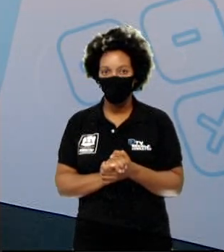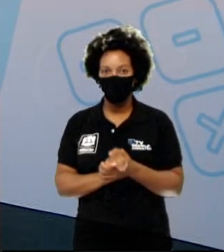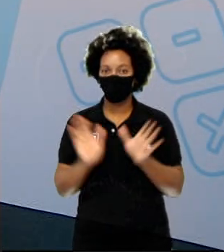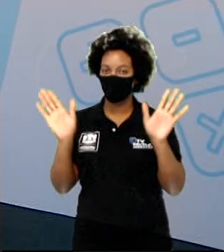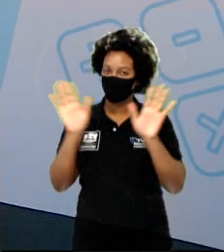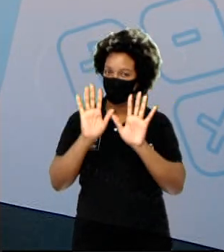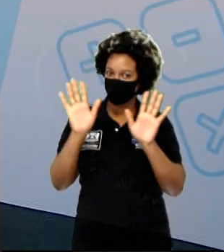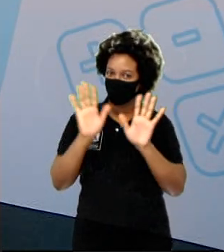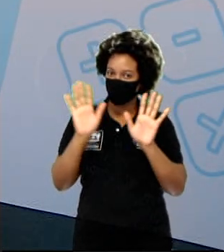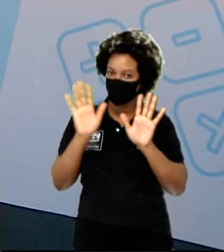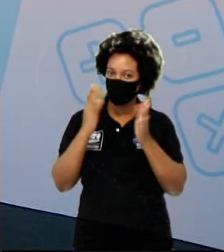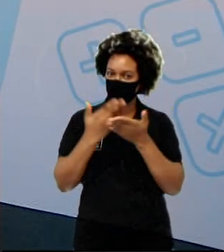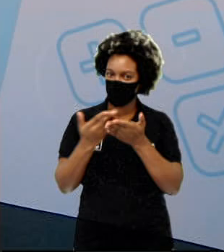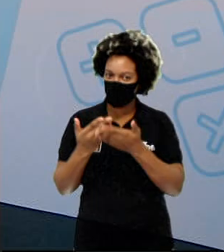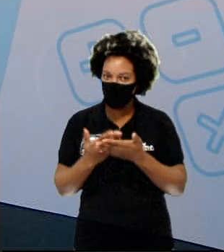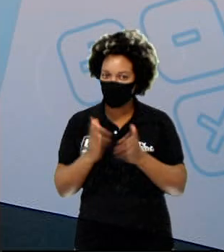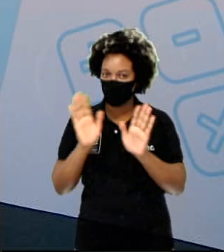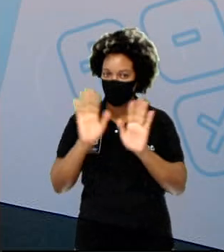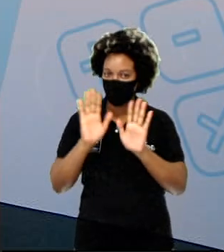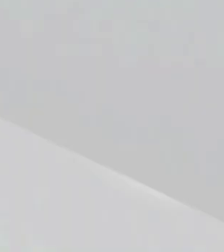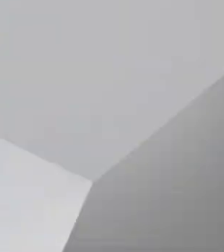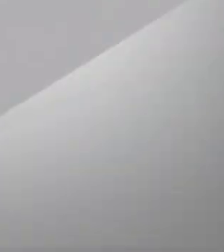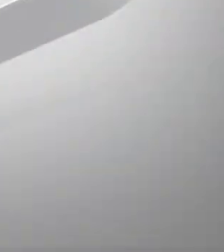até logo e até a próxima aula.